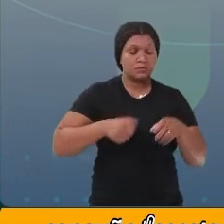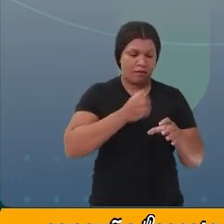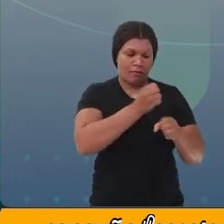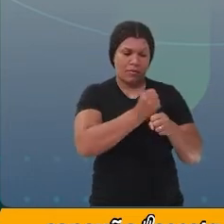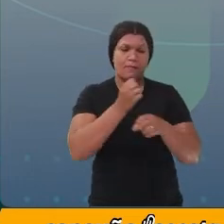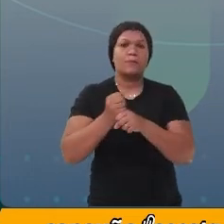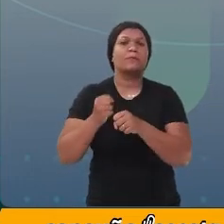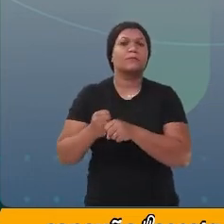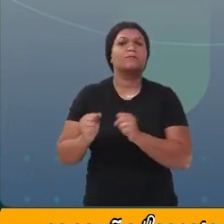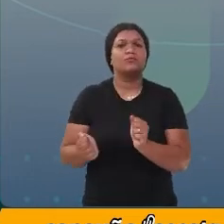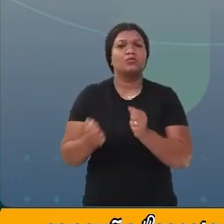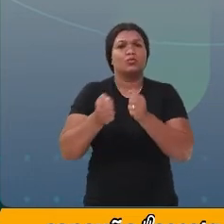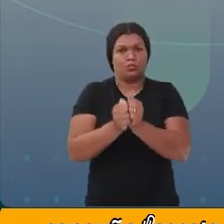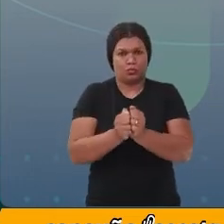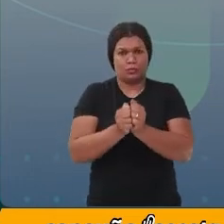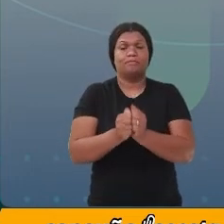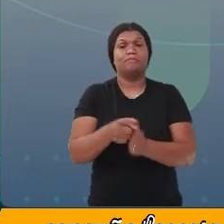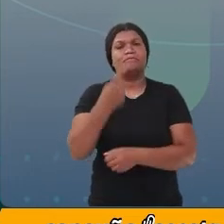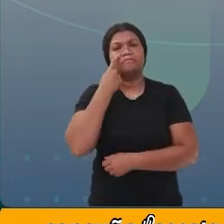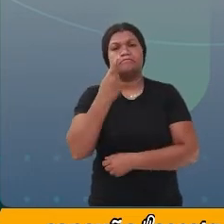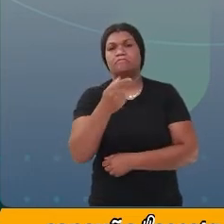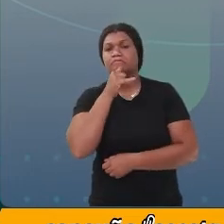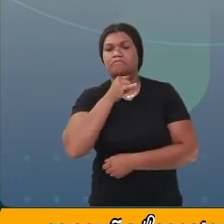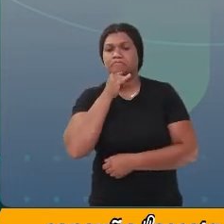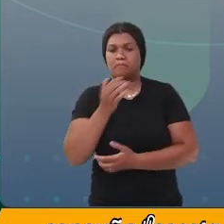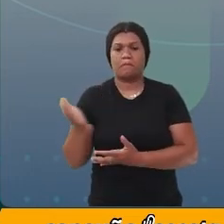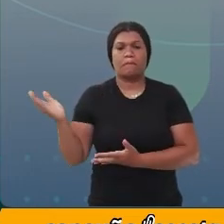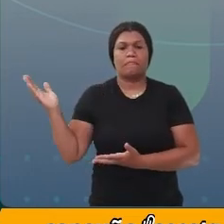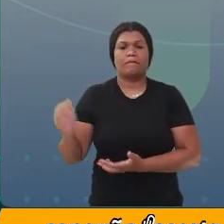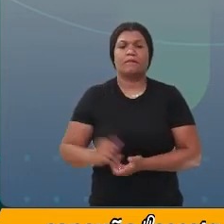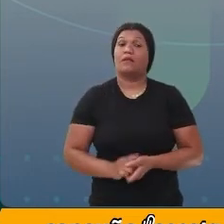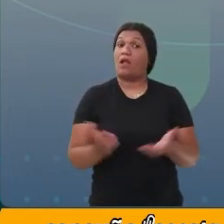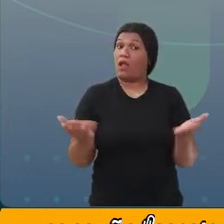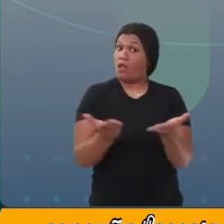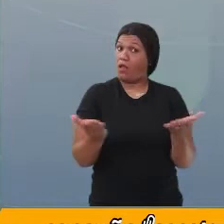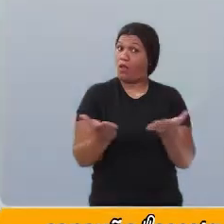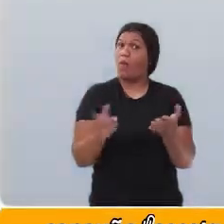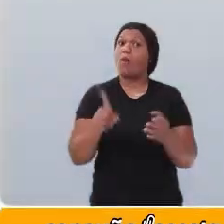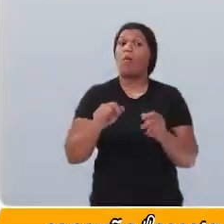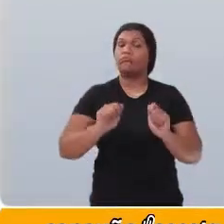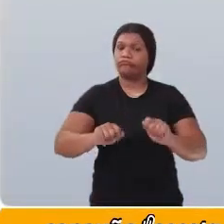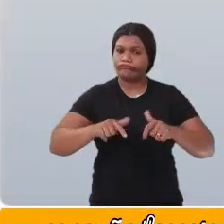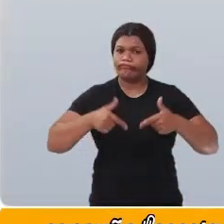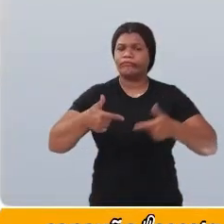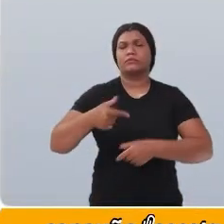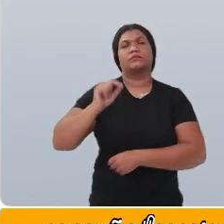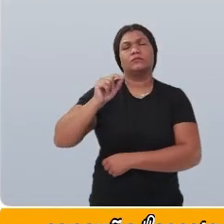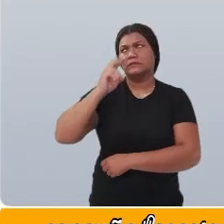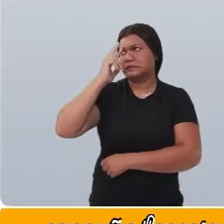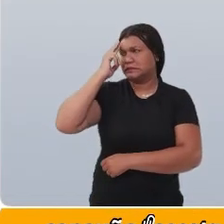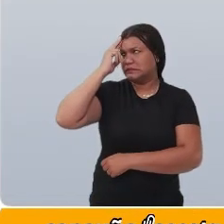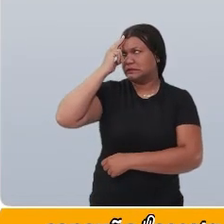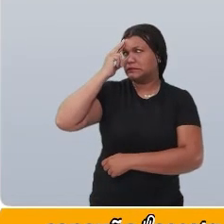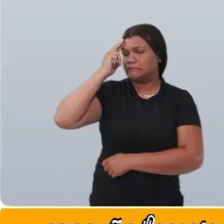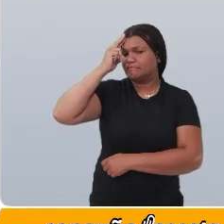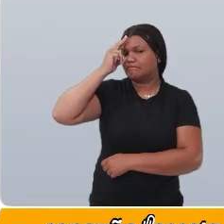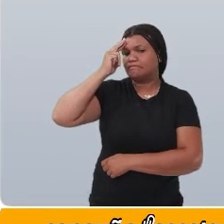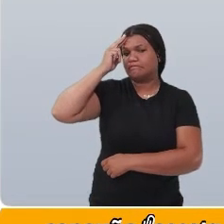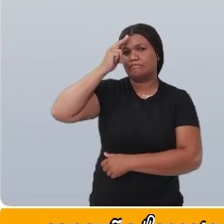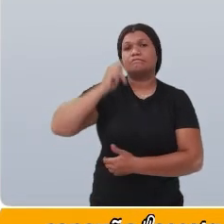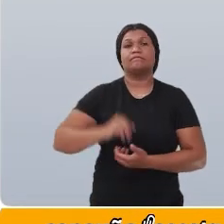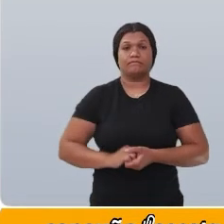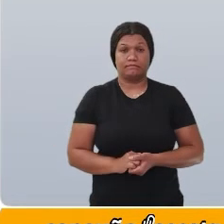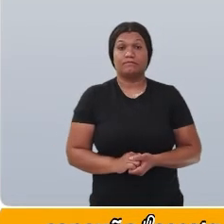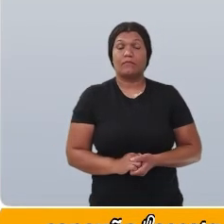juntos. Olha só, agora é a hora da nossa ação reflexiva.